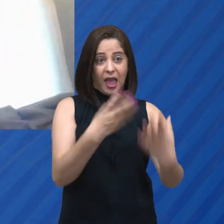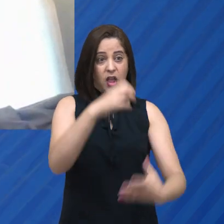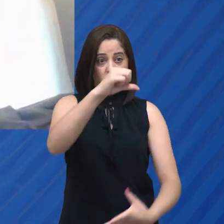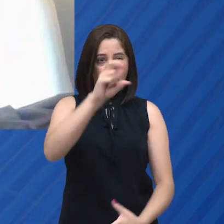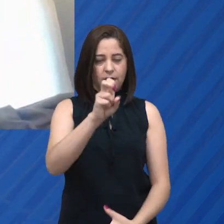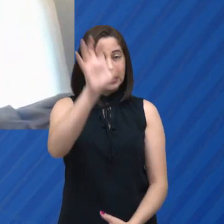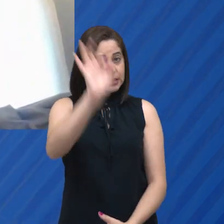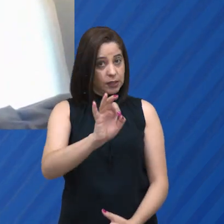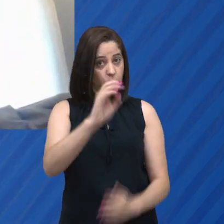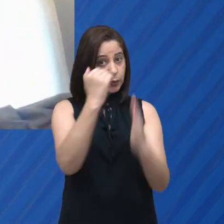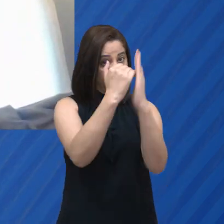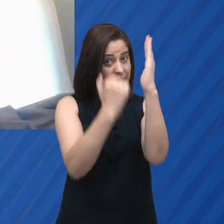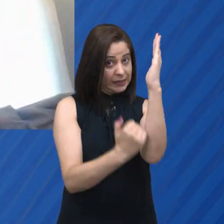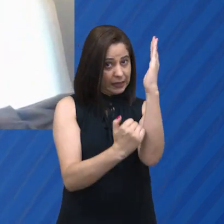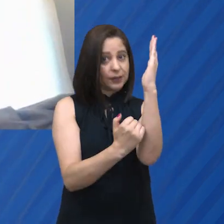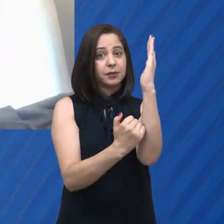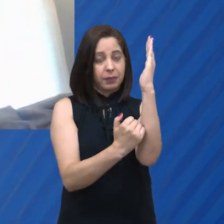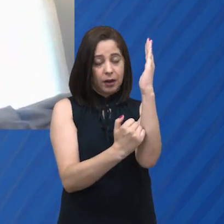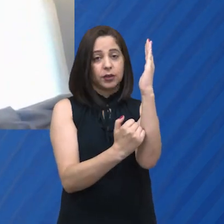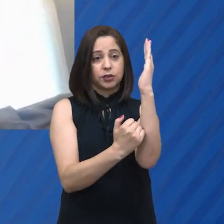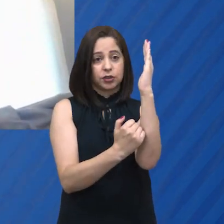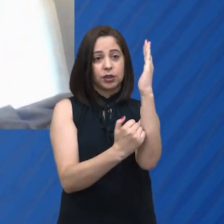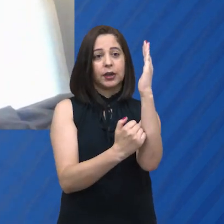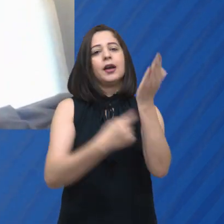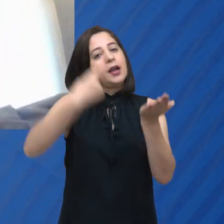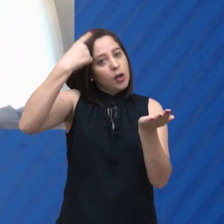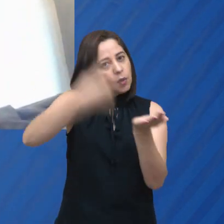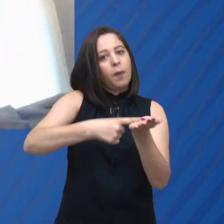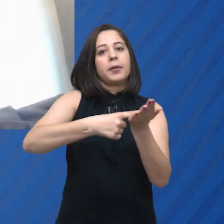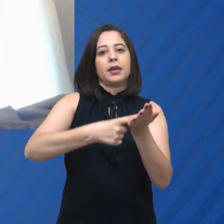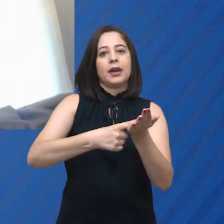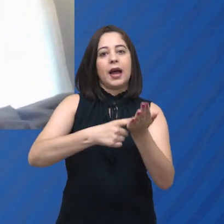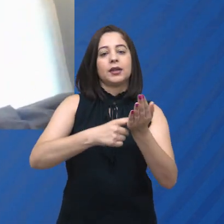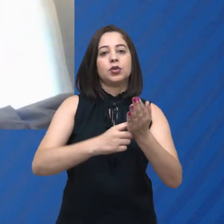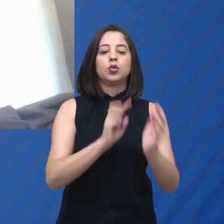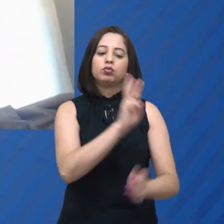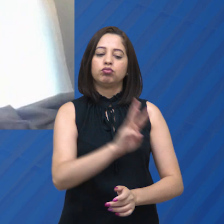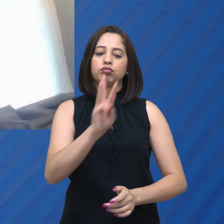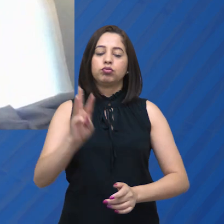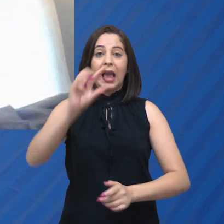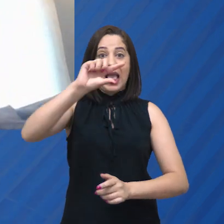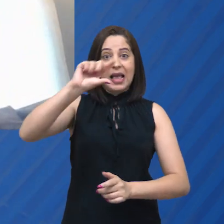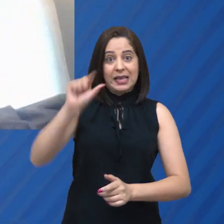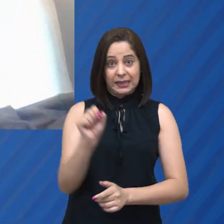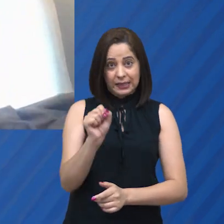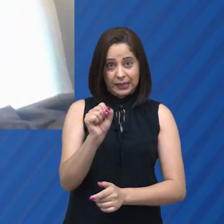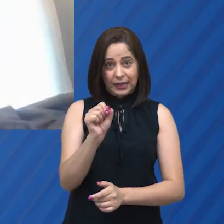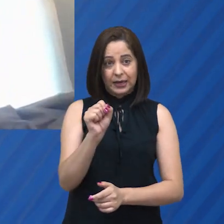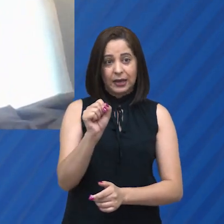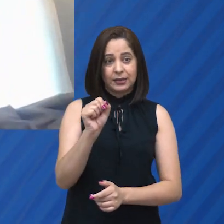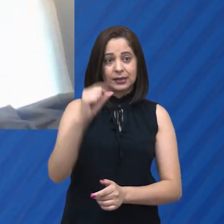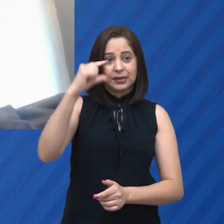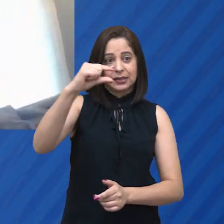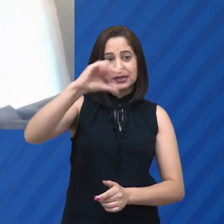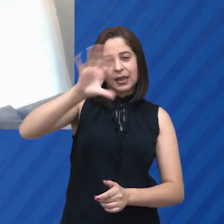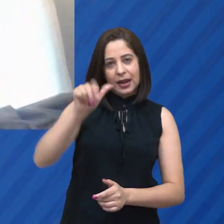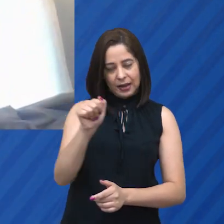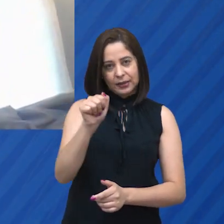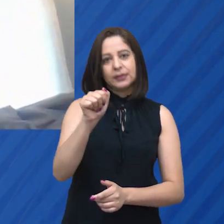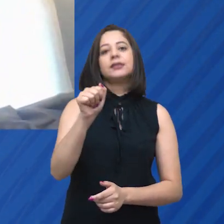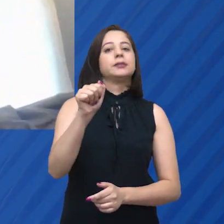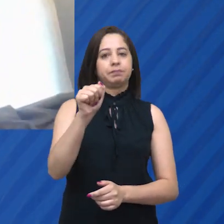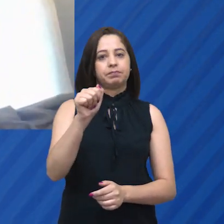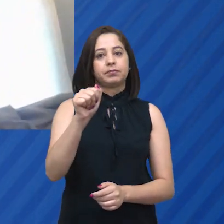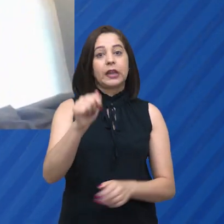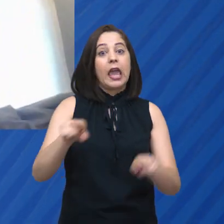95% de desconto no portal serasa.com.br, no aplicativo Serasa.